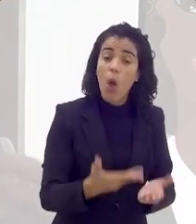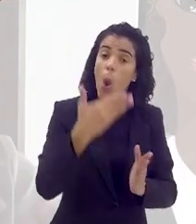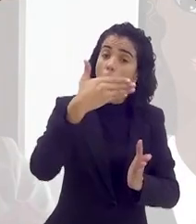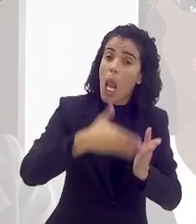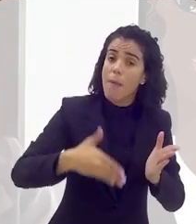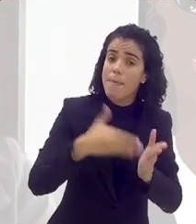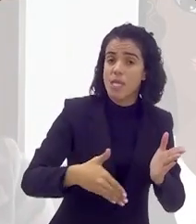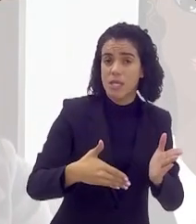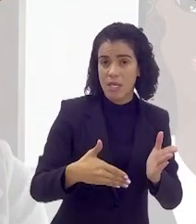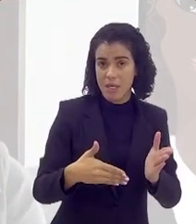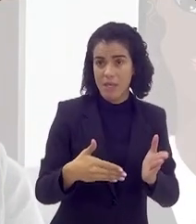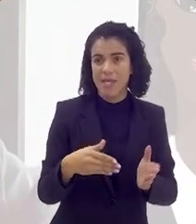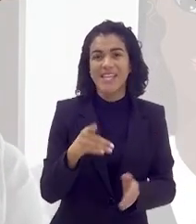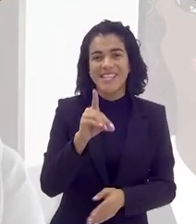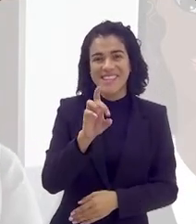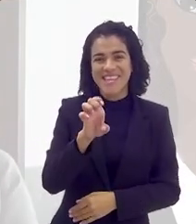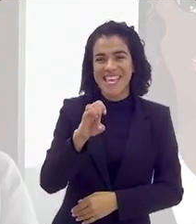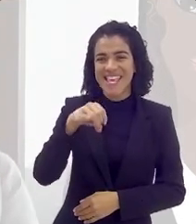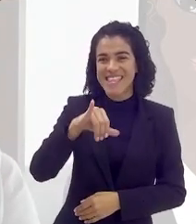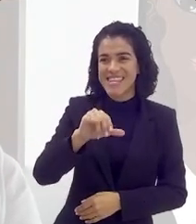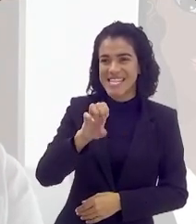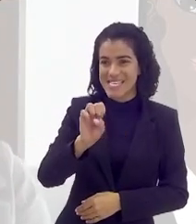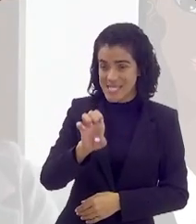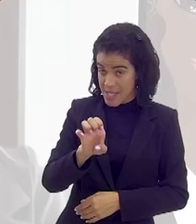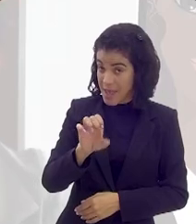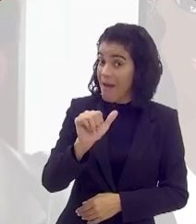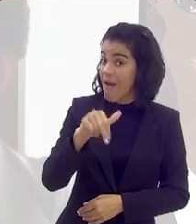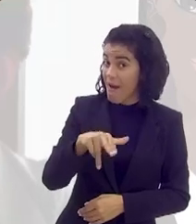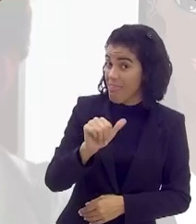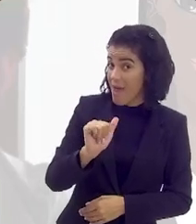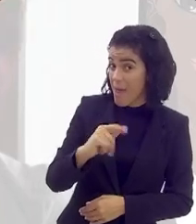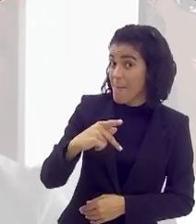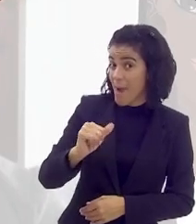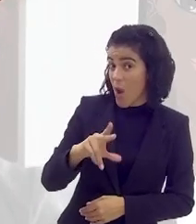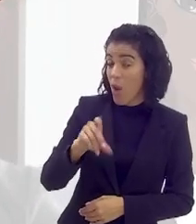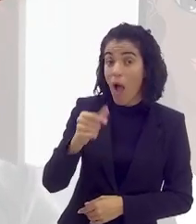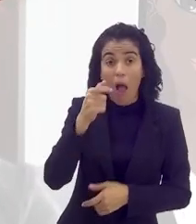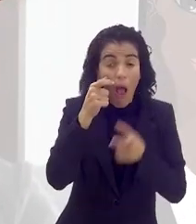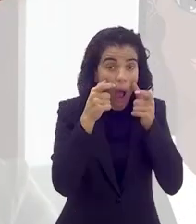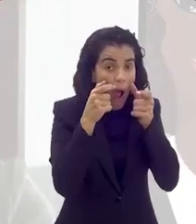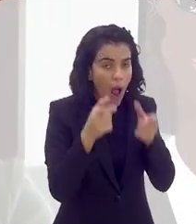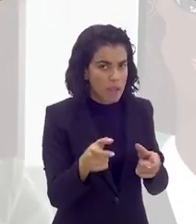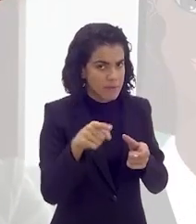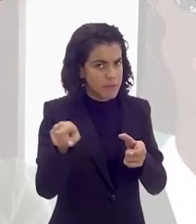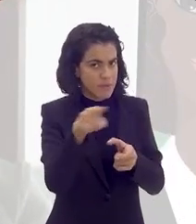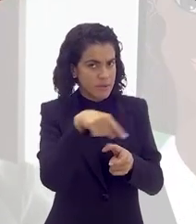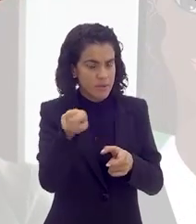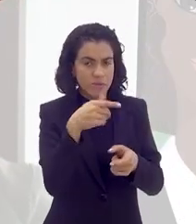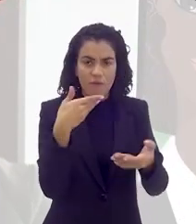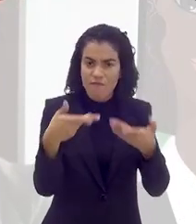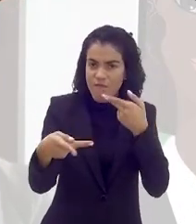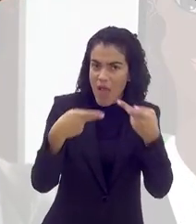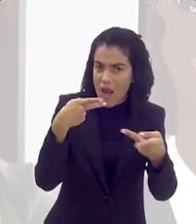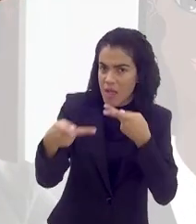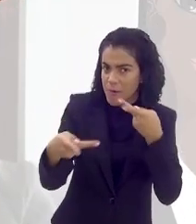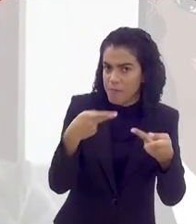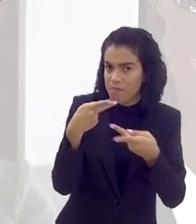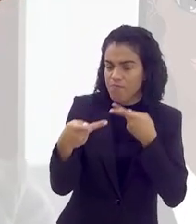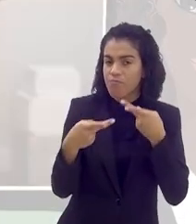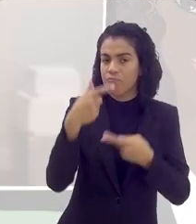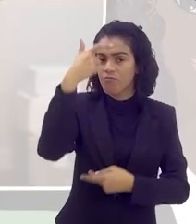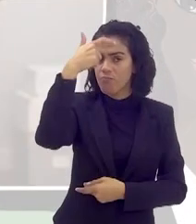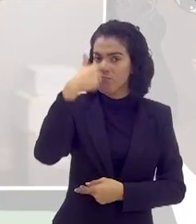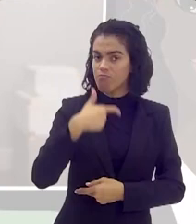porque você deu limite, deu contorno pra ela. é tudo que ela precisa. Denise e Ana Paula, olha que coisa interessante e forte que vocês estão falando.